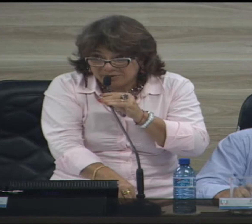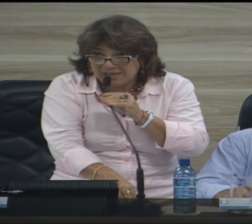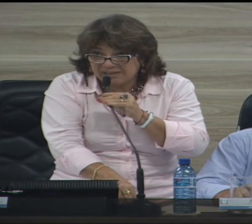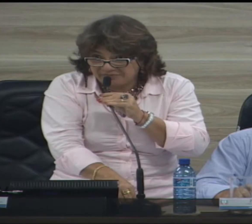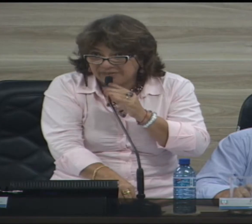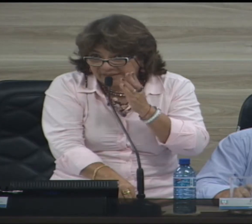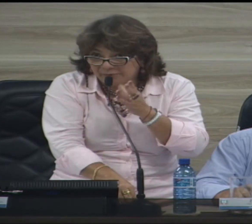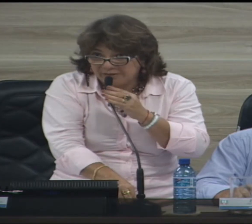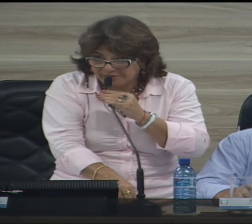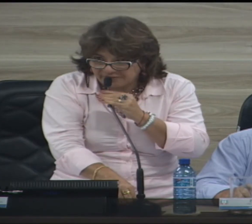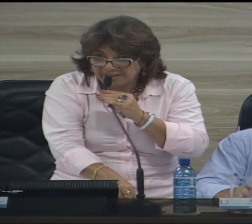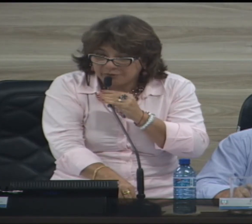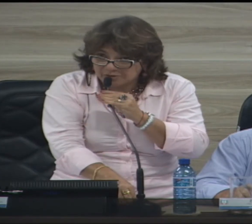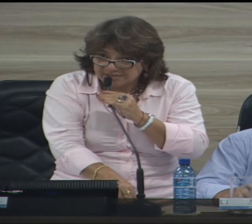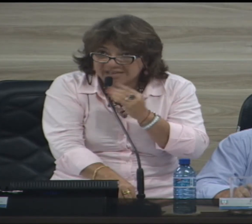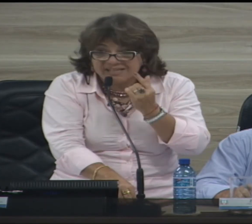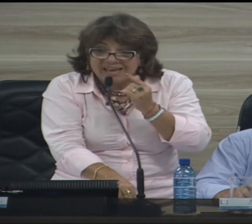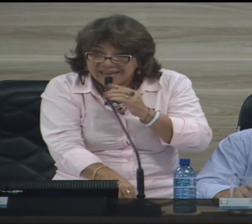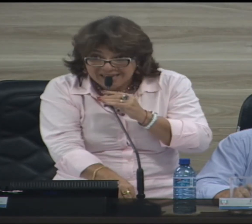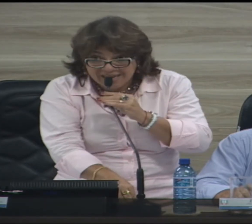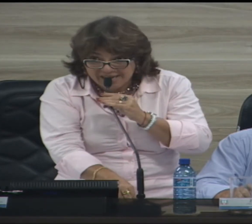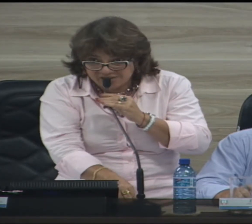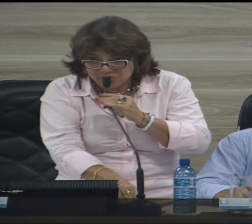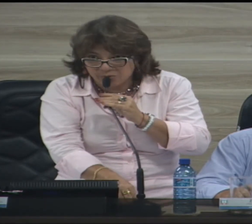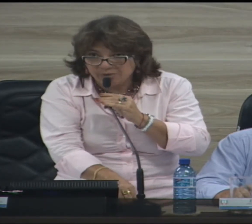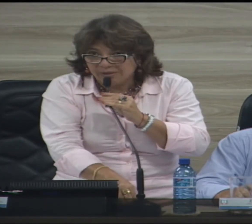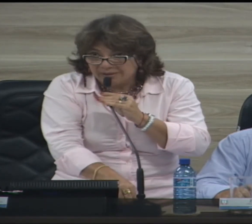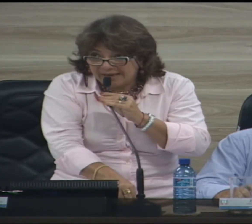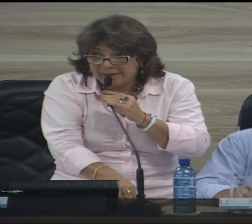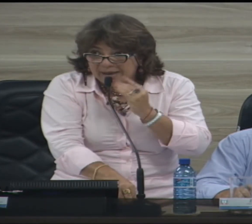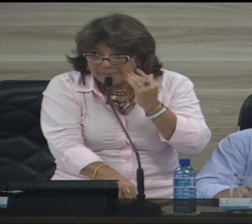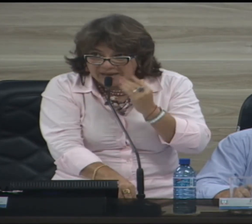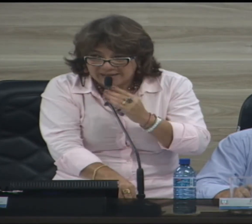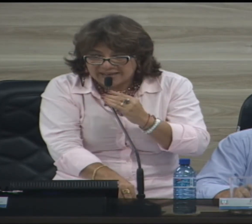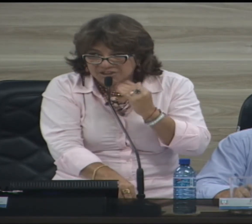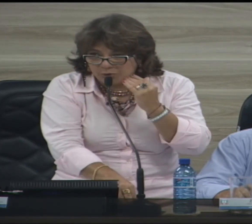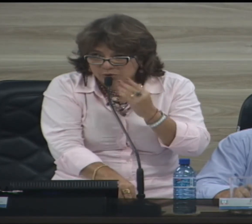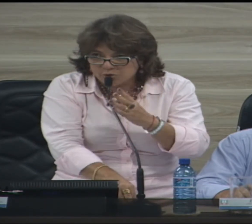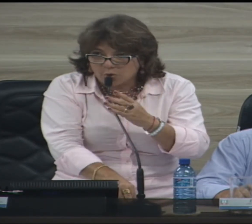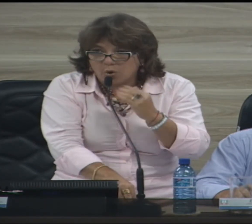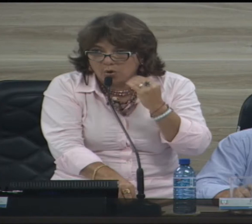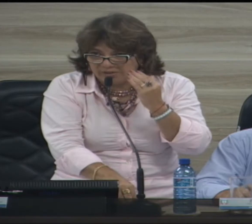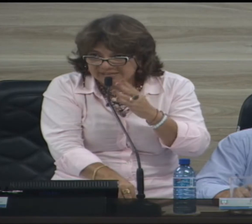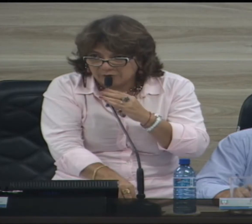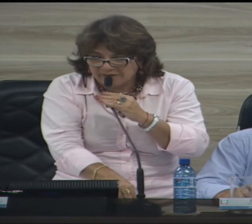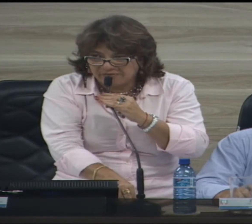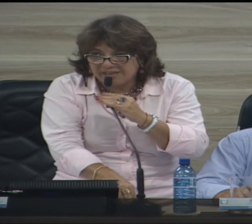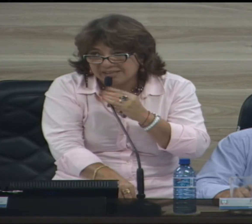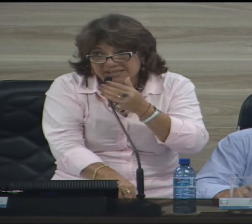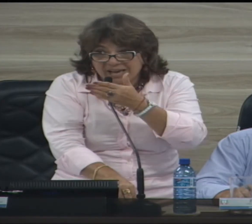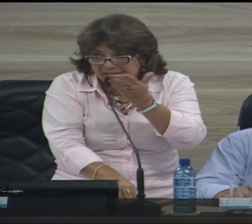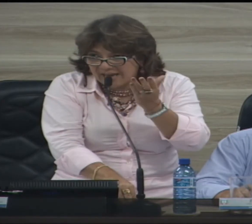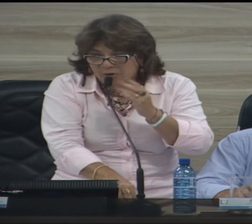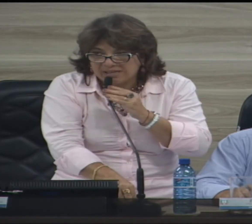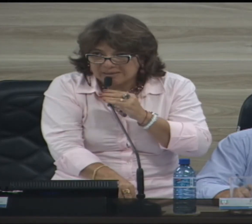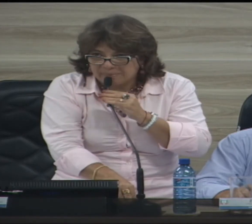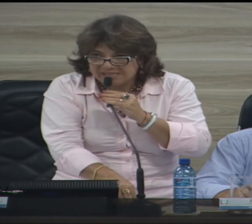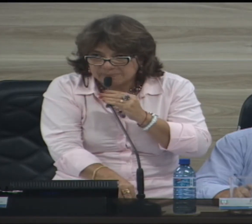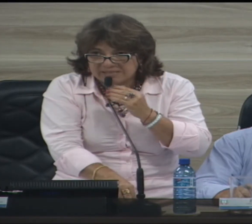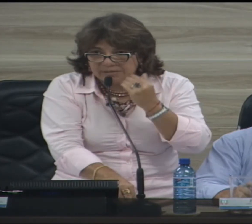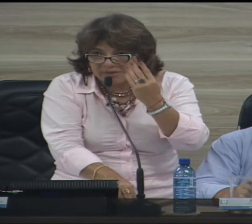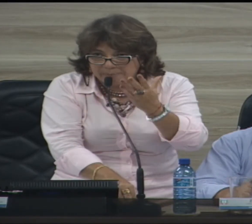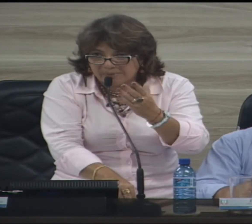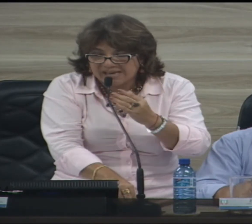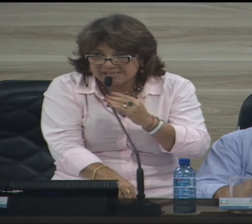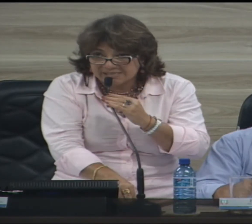grande maioria da vida de vocês em risco né na questão do socorro de salvar vidas e agora essa